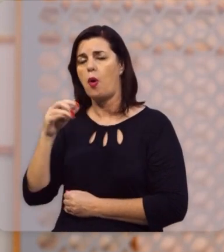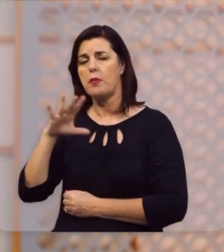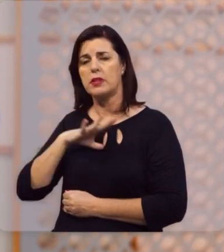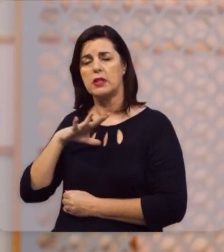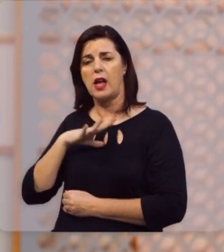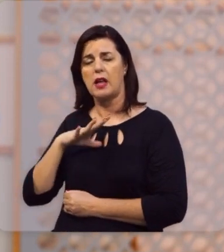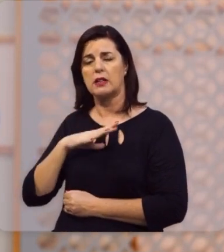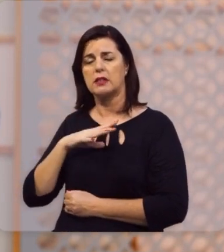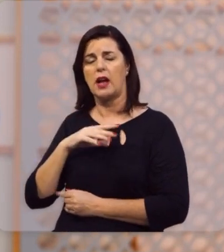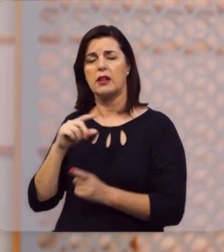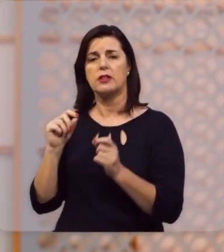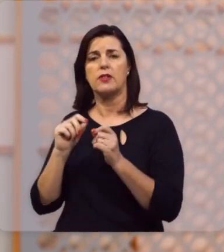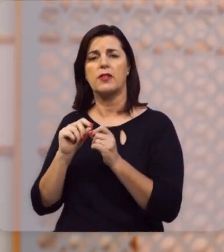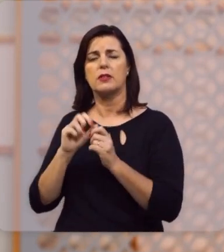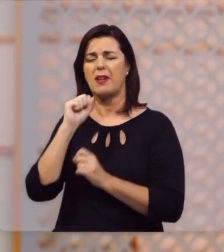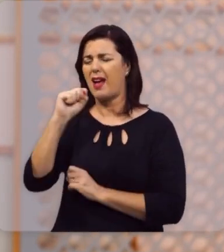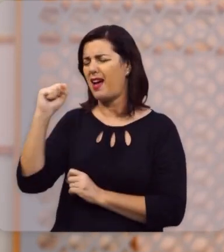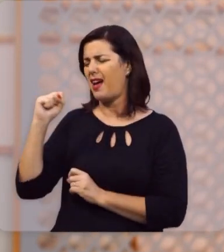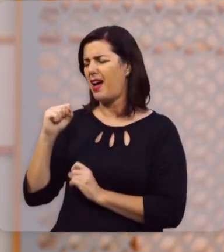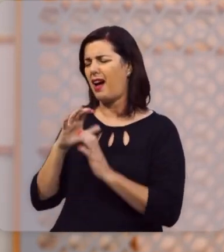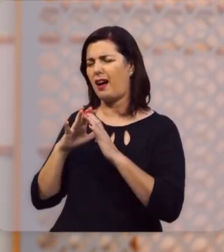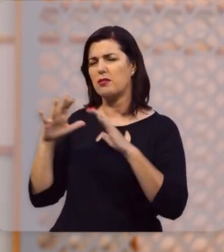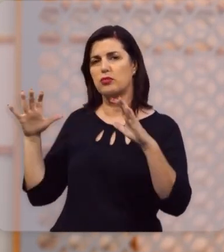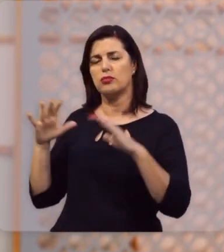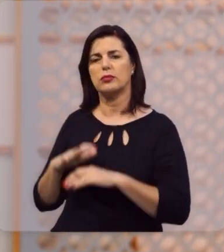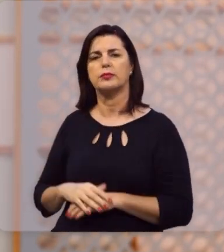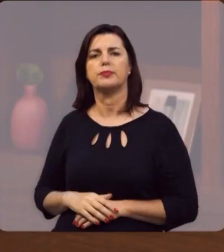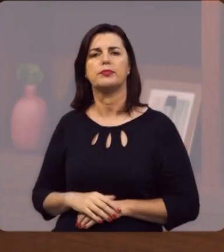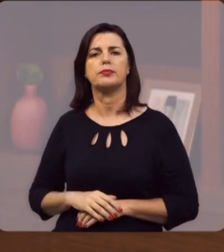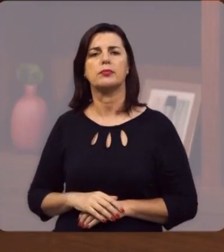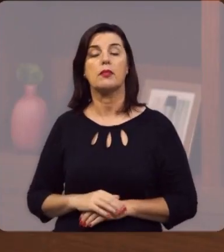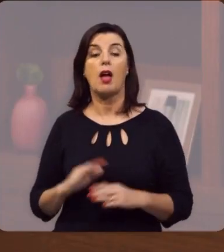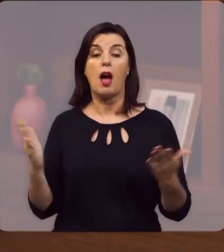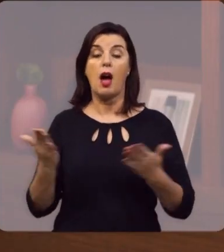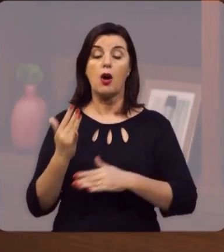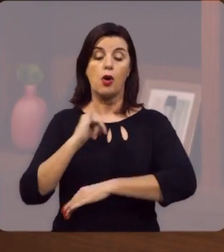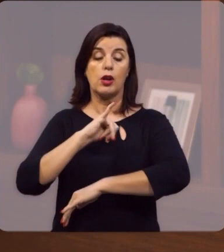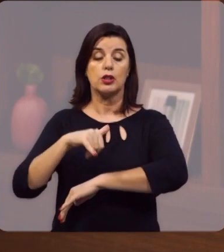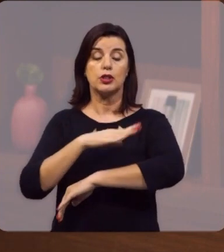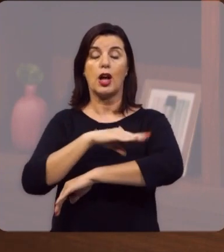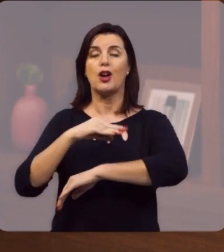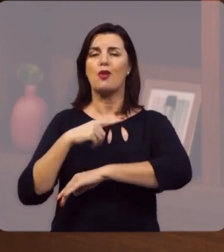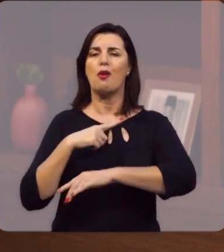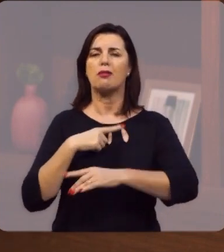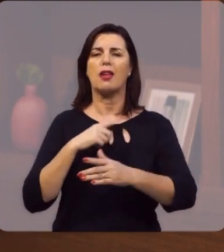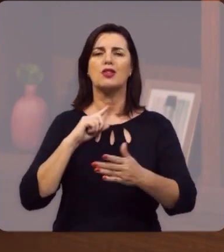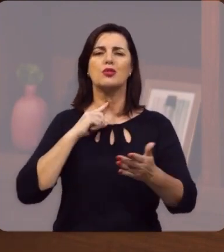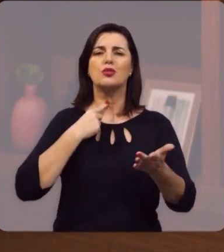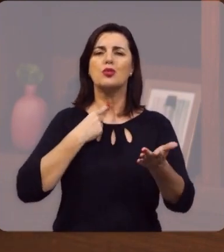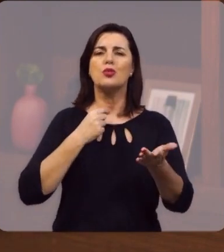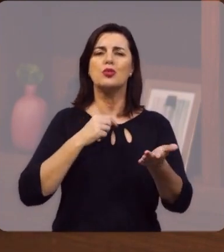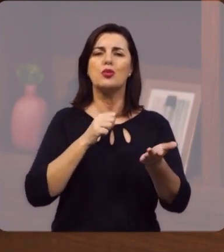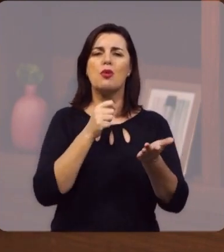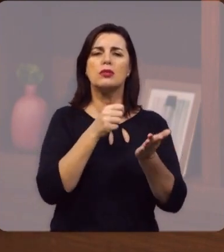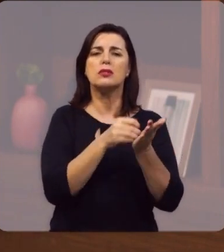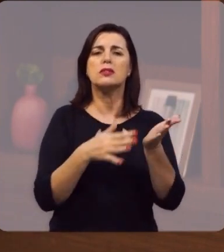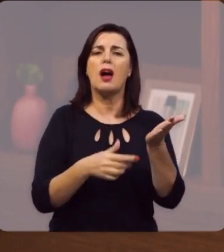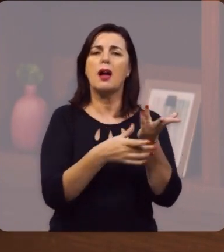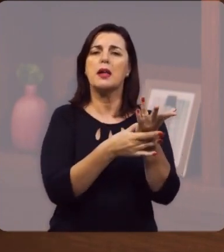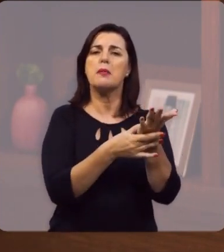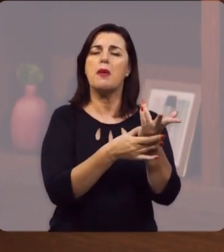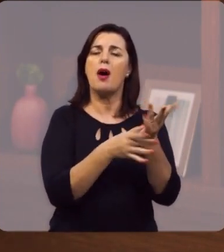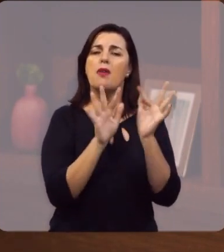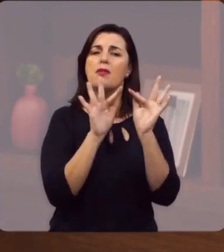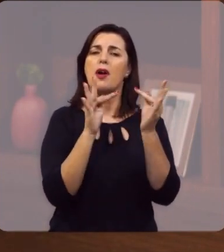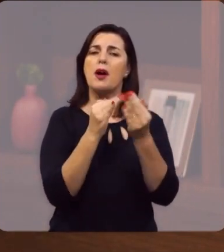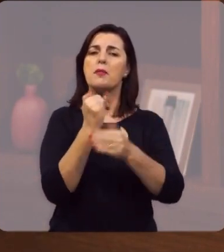mataram os homens da cidade, fazendo uma grande chacina. agora Jacó está com sangue nas mãos, a